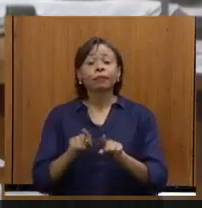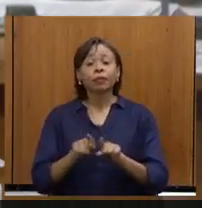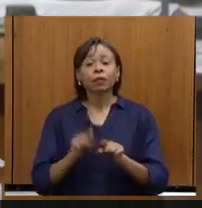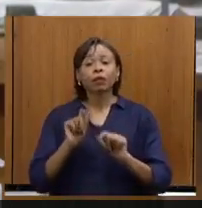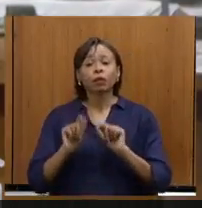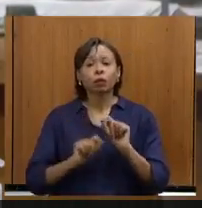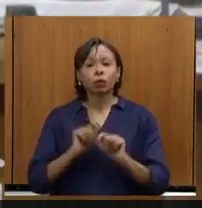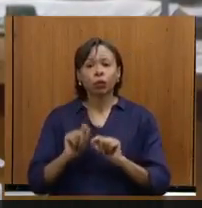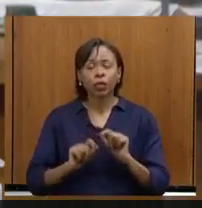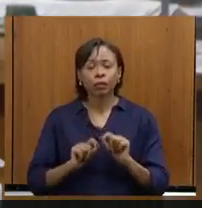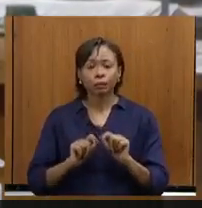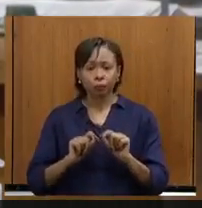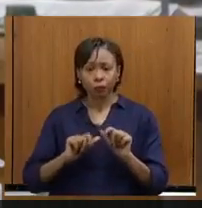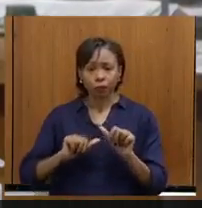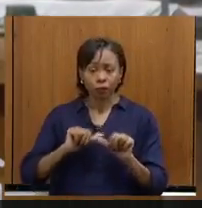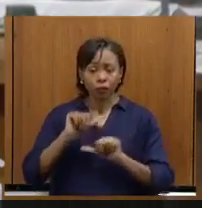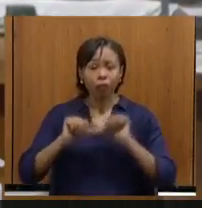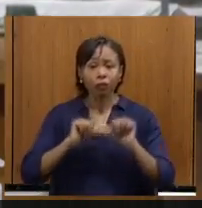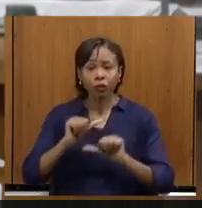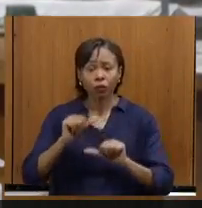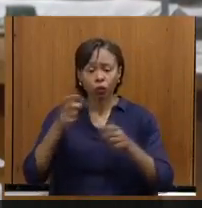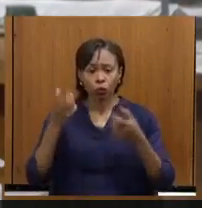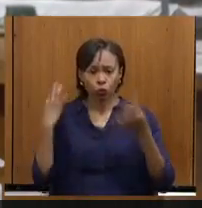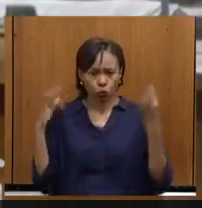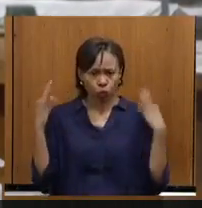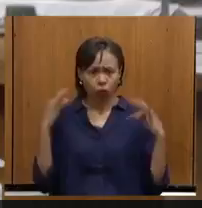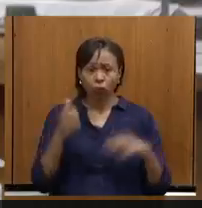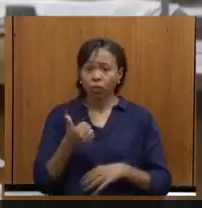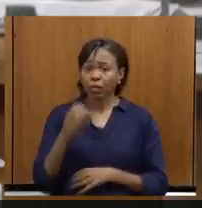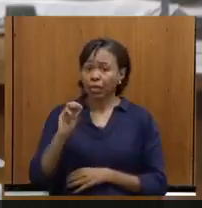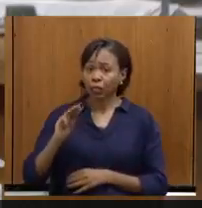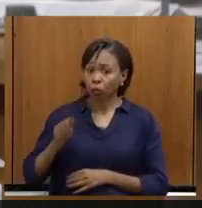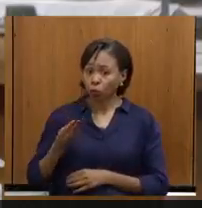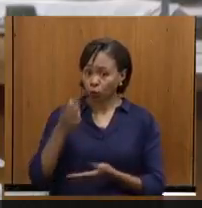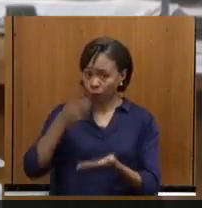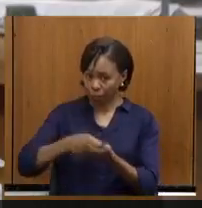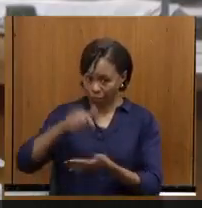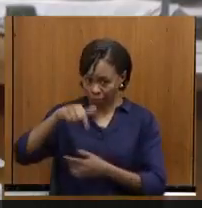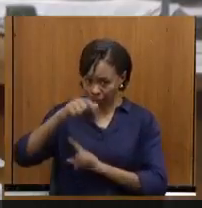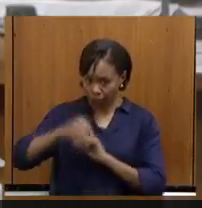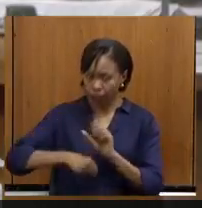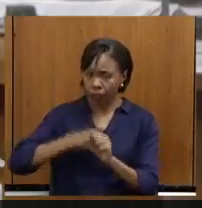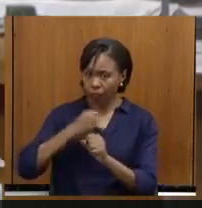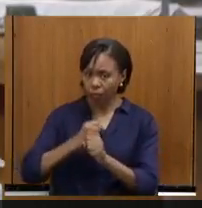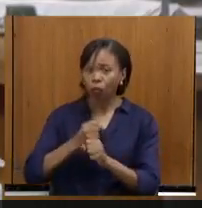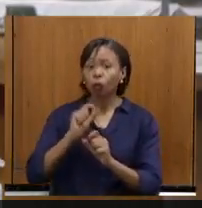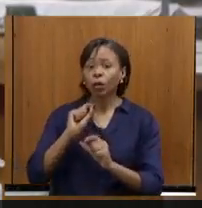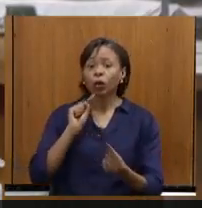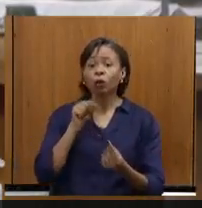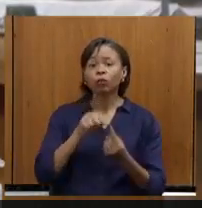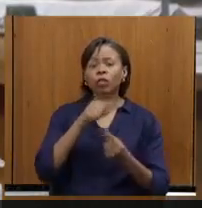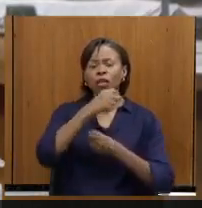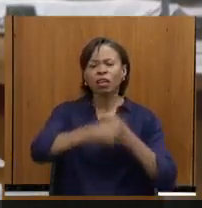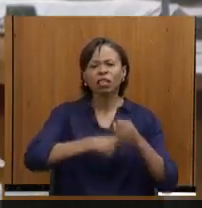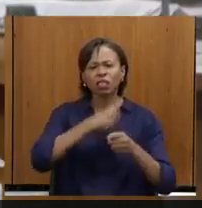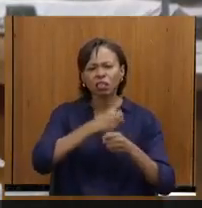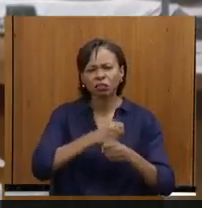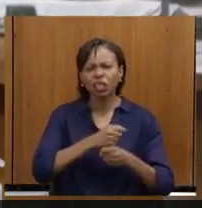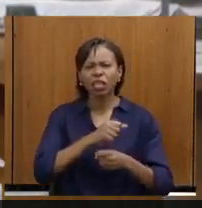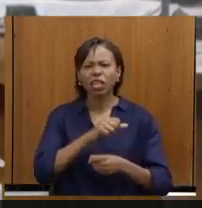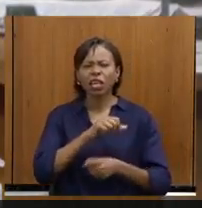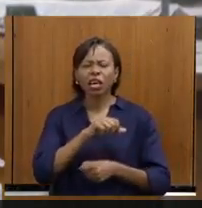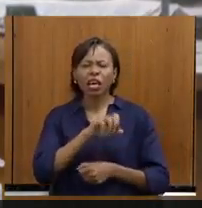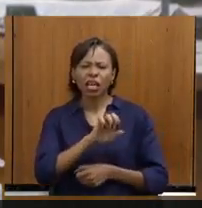Reviva Turismo, esses 10 milhões que nós vamos pagar esse ano, é para que, no ano que vem, os próprios, as IGRs,